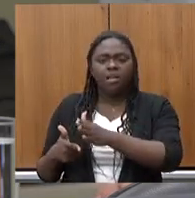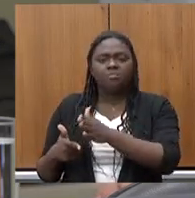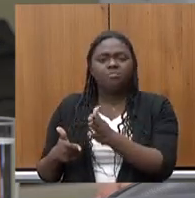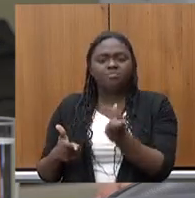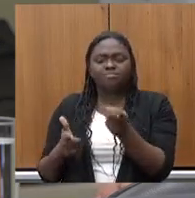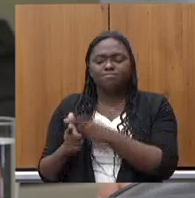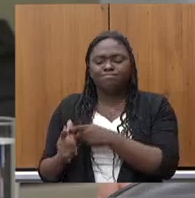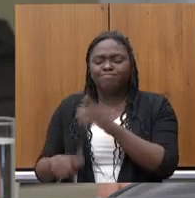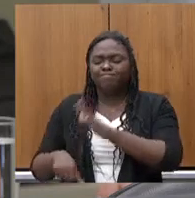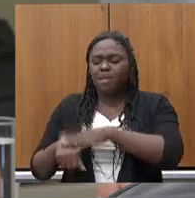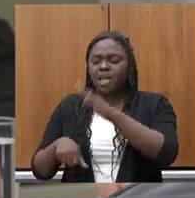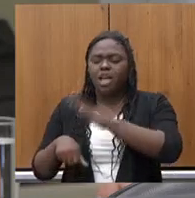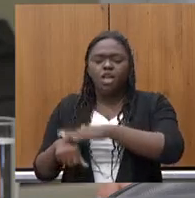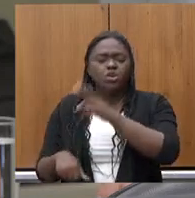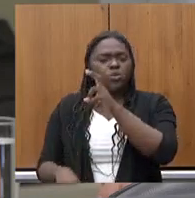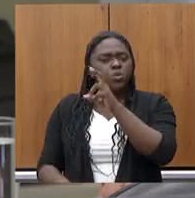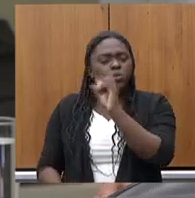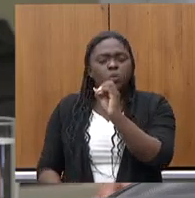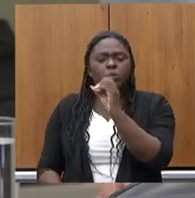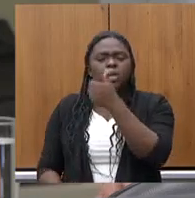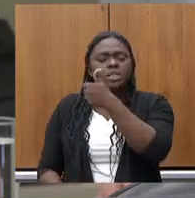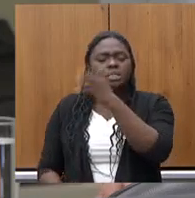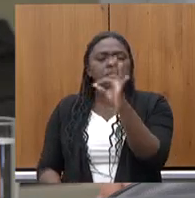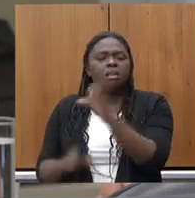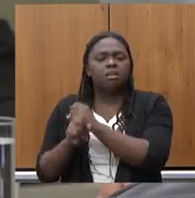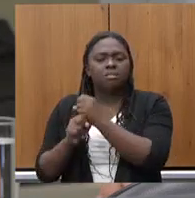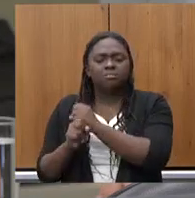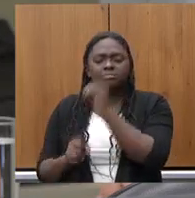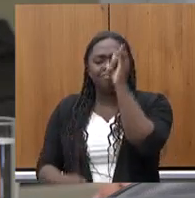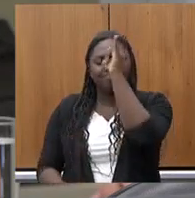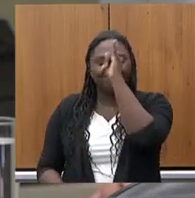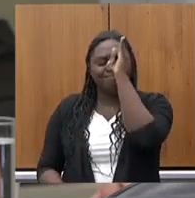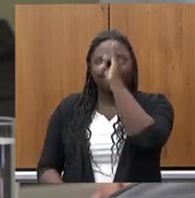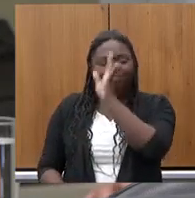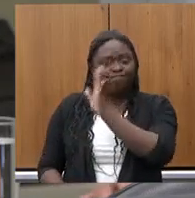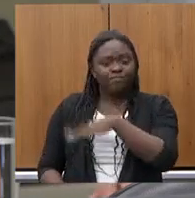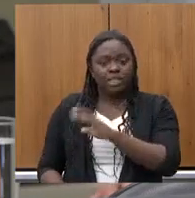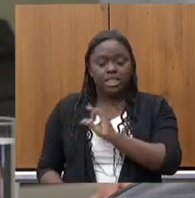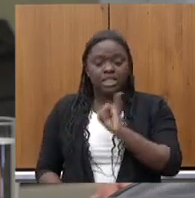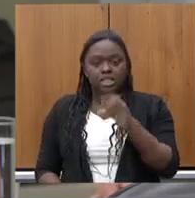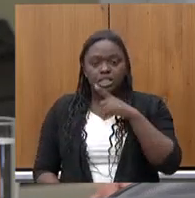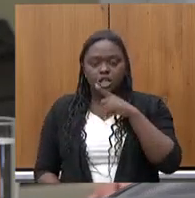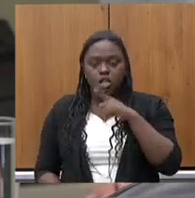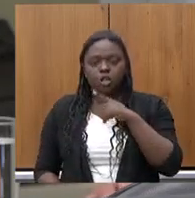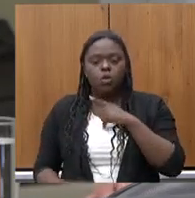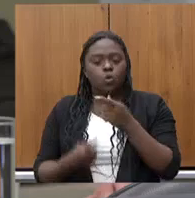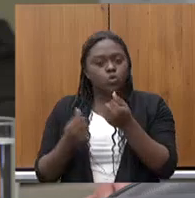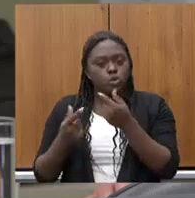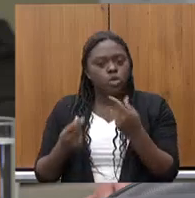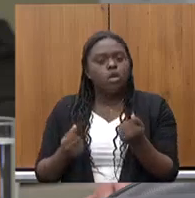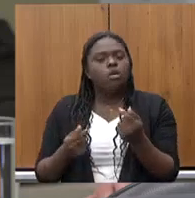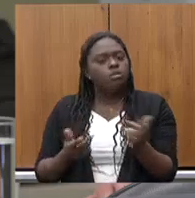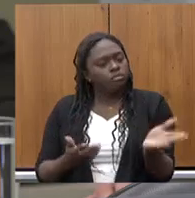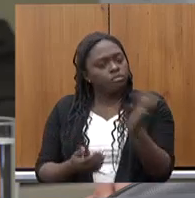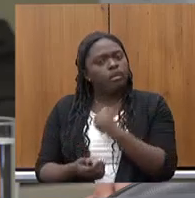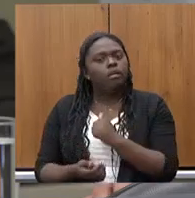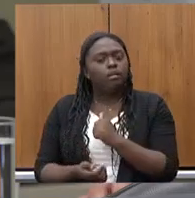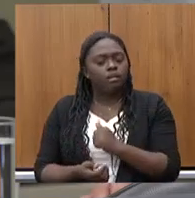40 50 ou 100 anos isso é a maior bobagem do mundo olha se tem investimento se tem recurso que traga